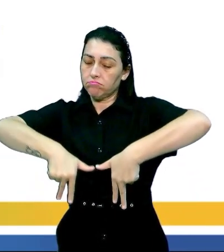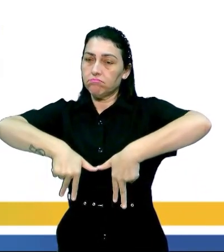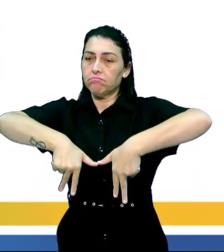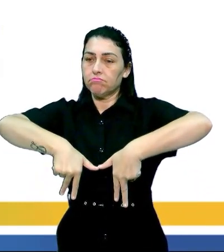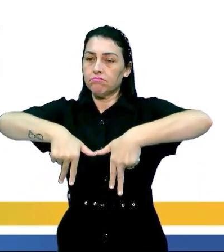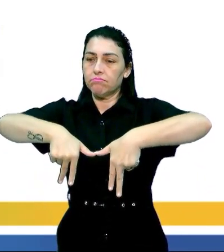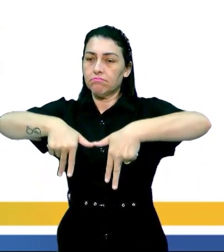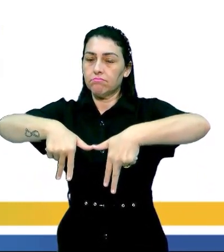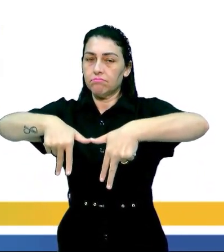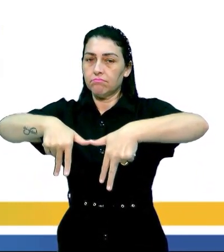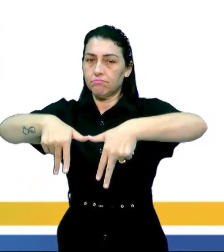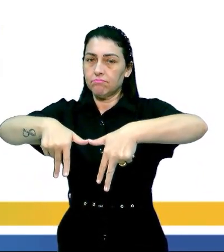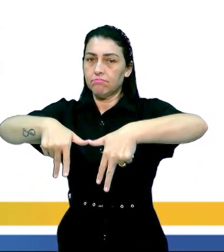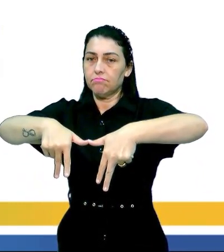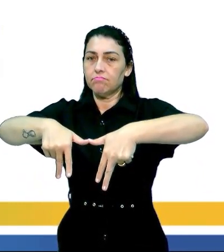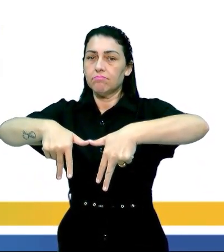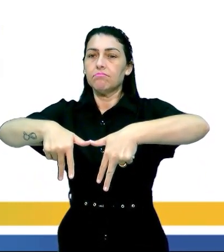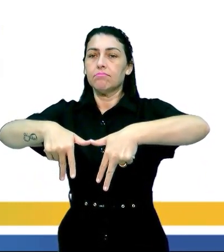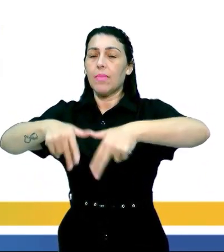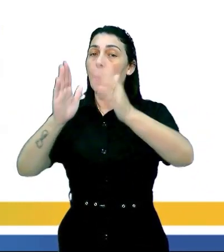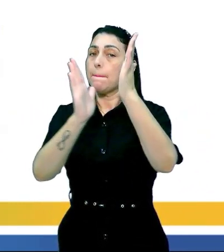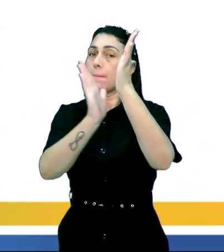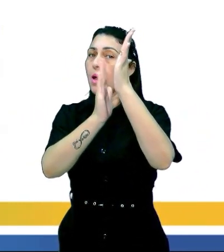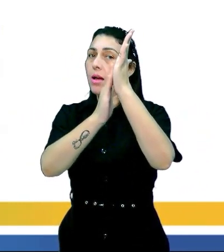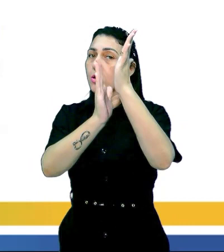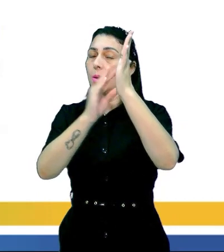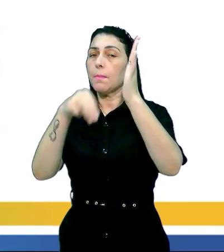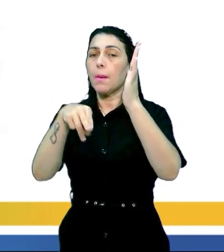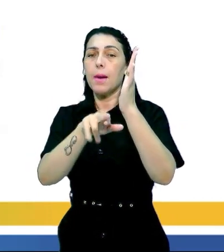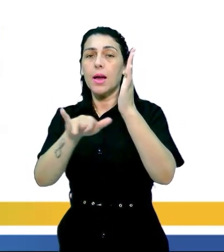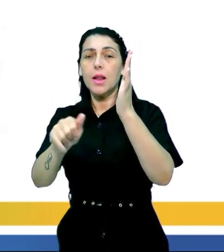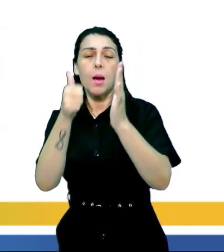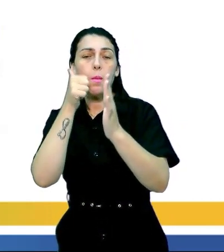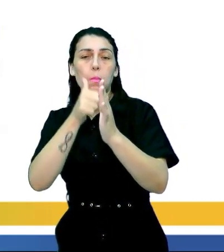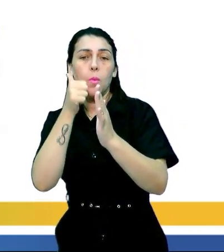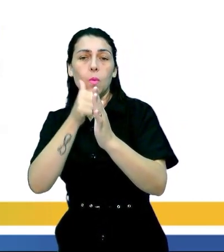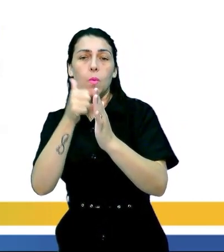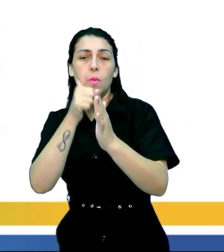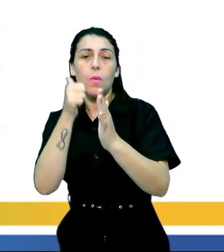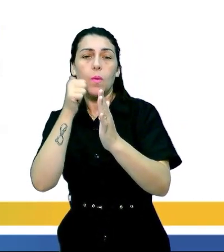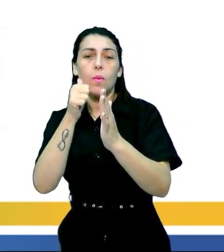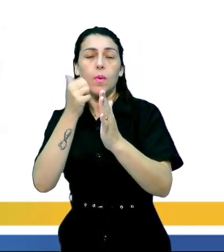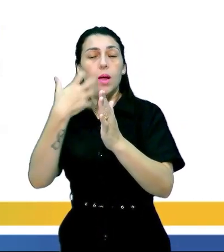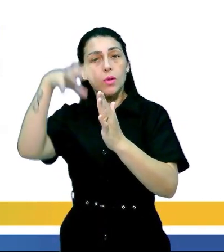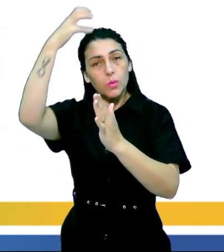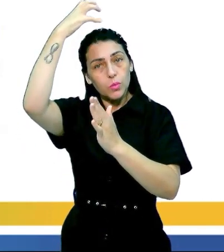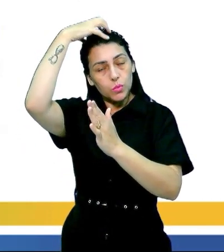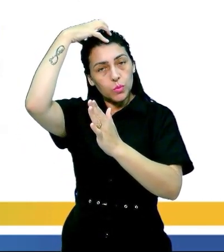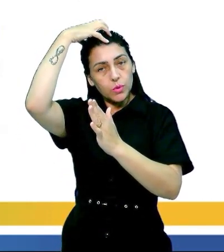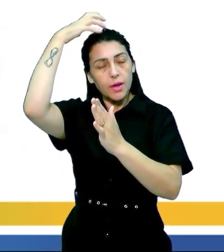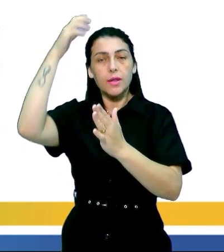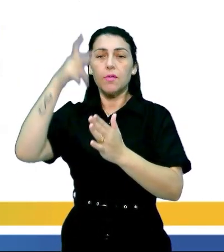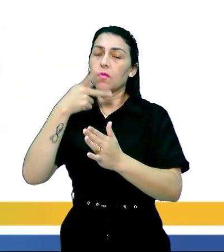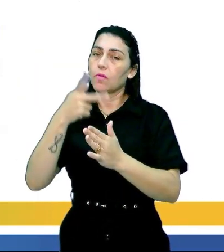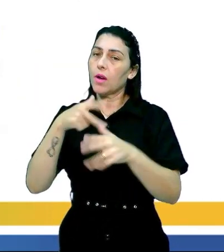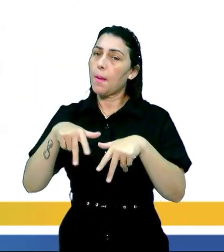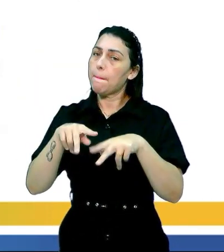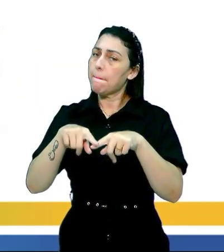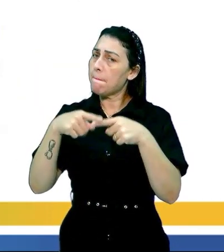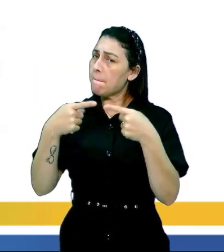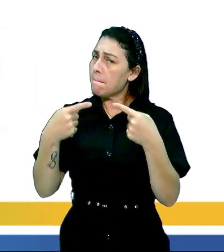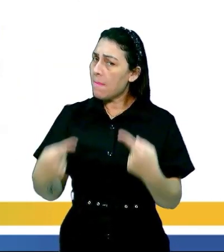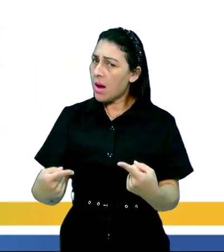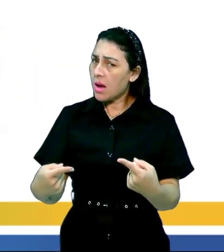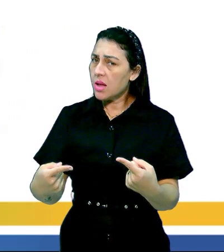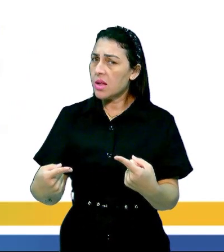de pela porta aplaudidos por maria rosé campário né e a duquesa de alba aí fala que eles saíram mas será